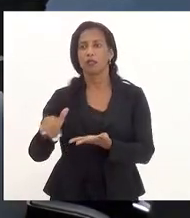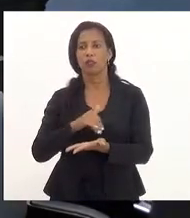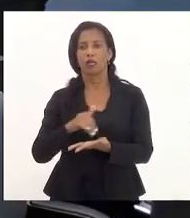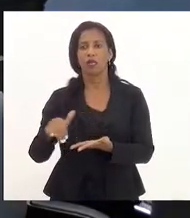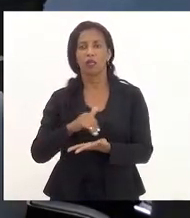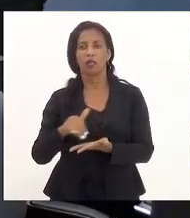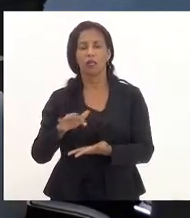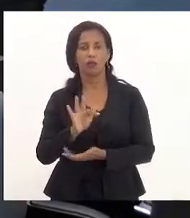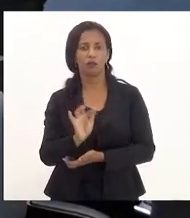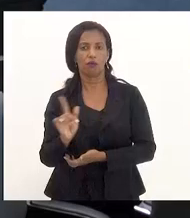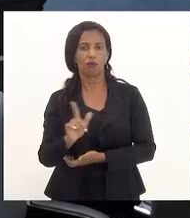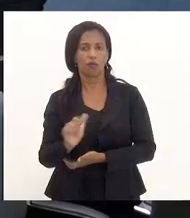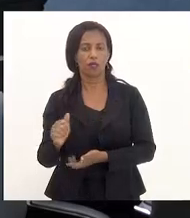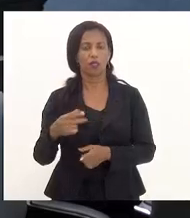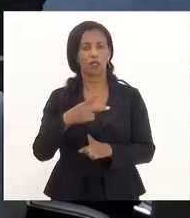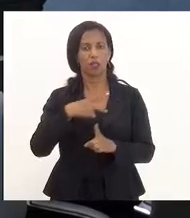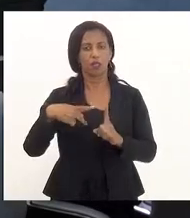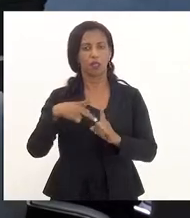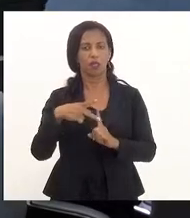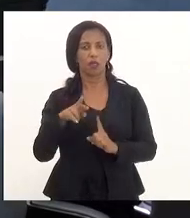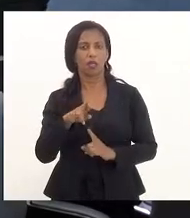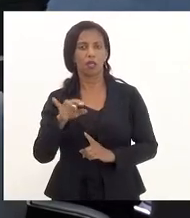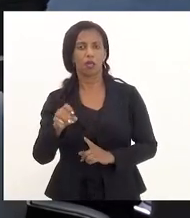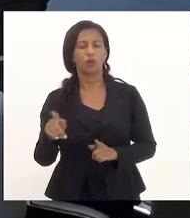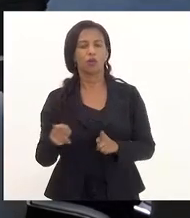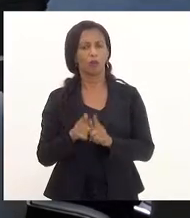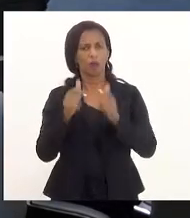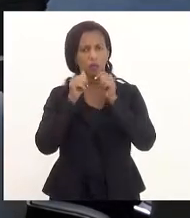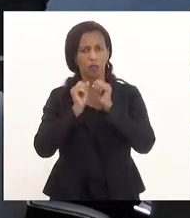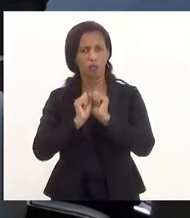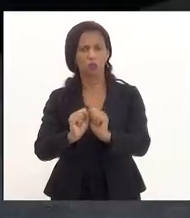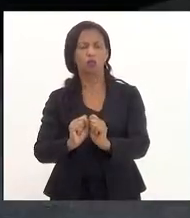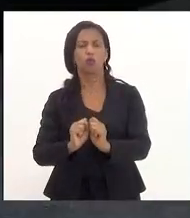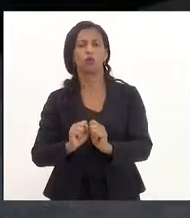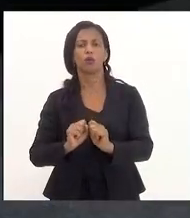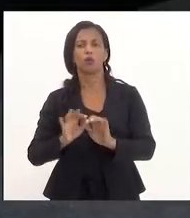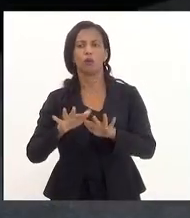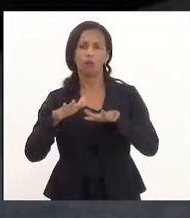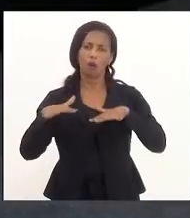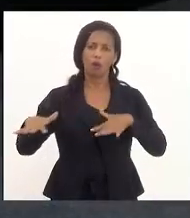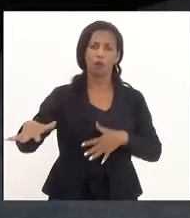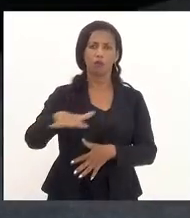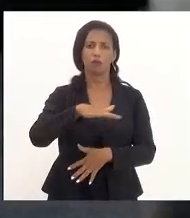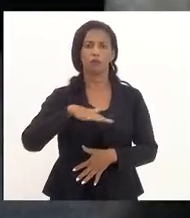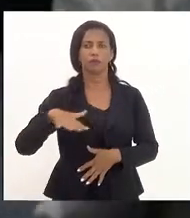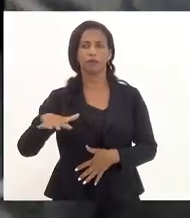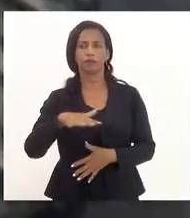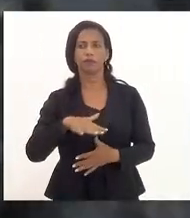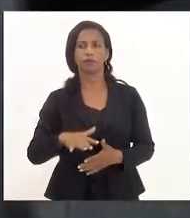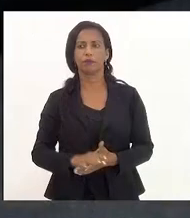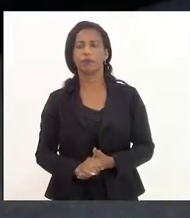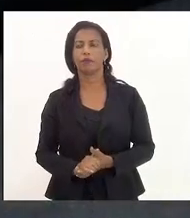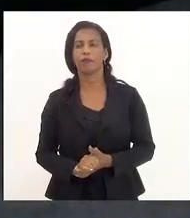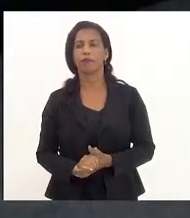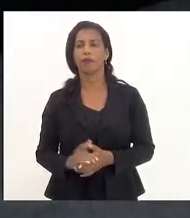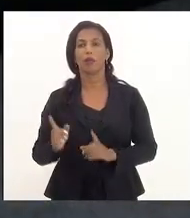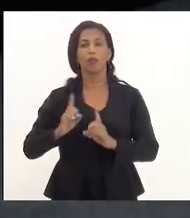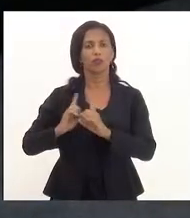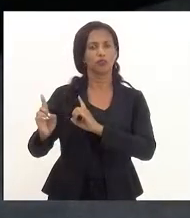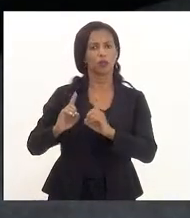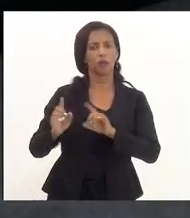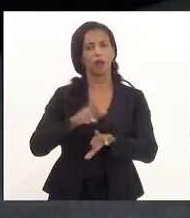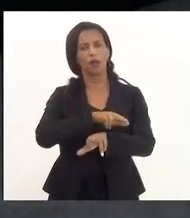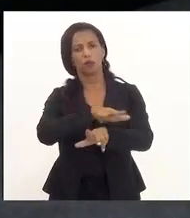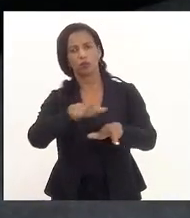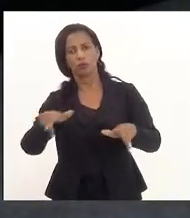presente. O presidente do Rio Previdência também, os seus assessores. Uma ampla... Montese, Montese. Um grande debate. Vários